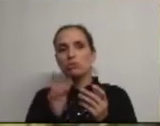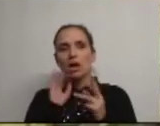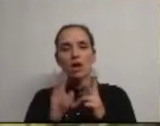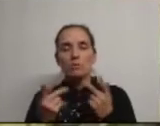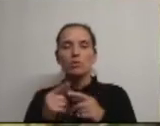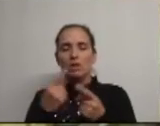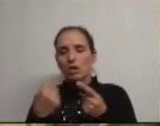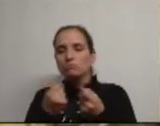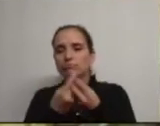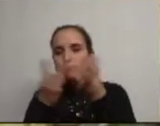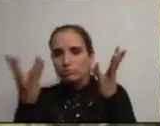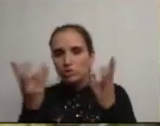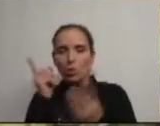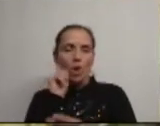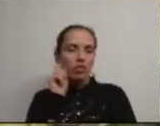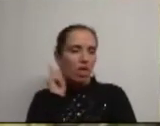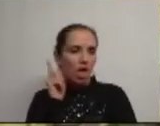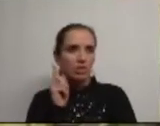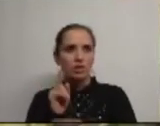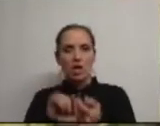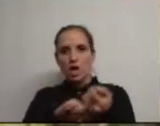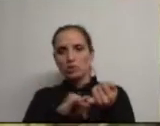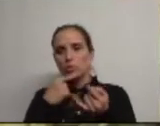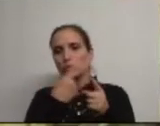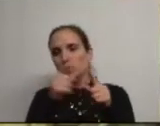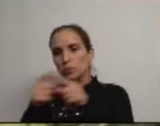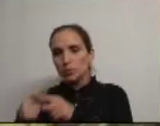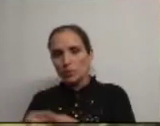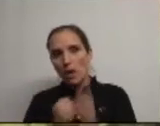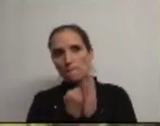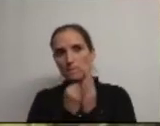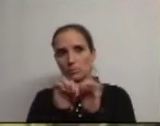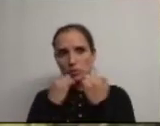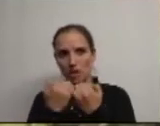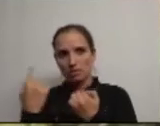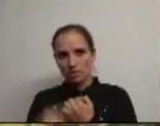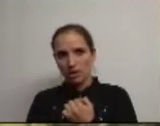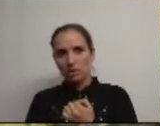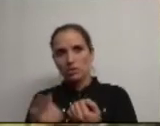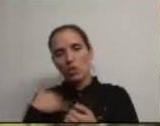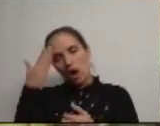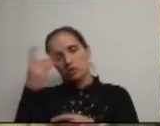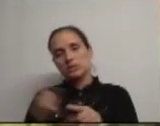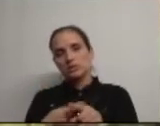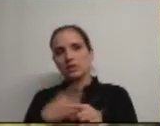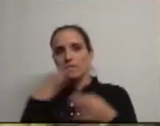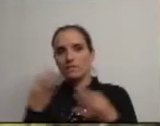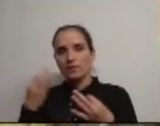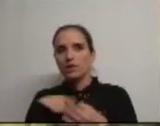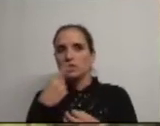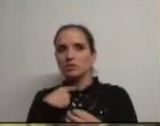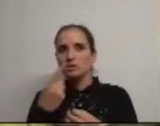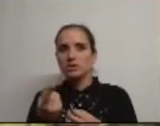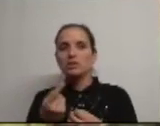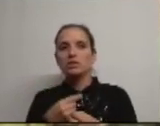quantidade e à qualidade das associações de solidariedade social, parece-me interessante divulgar, porque